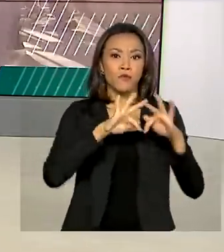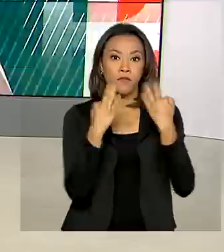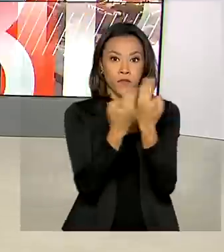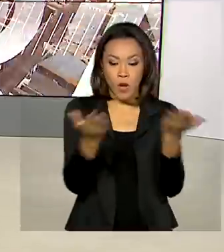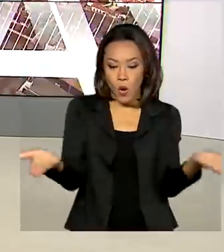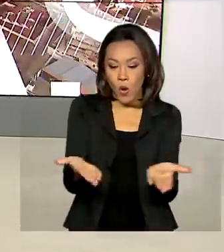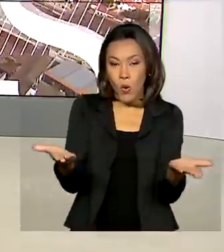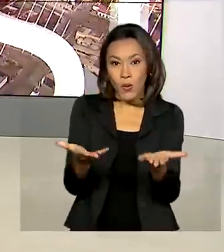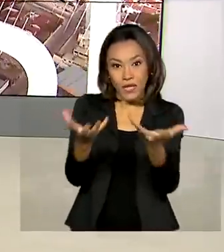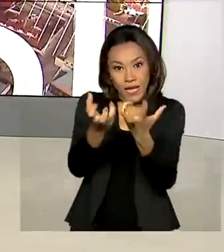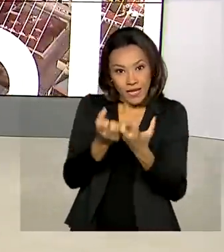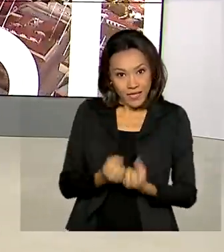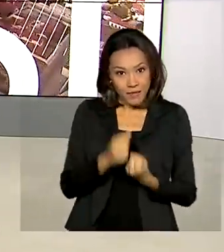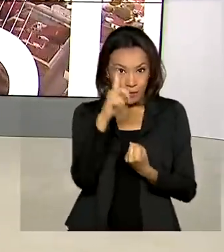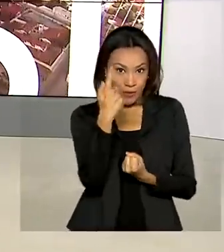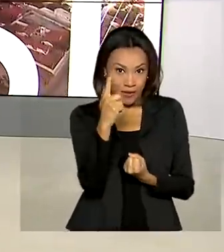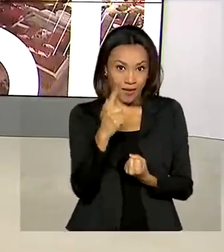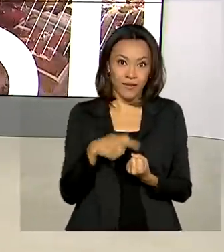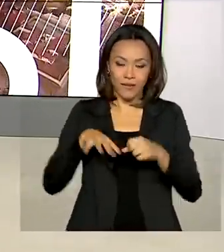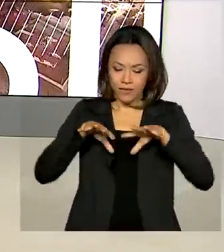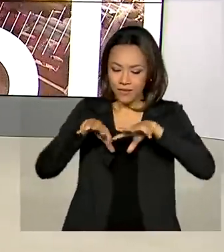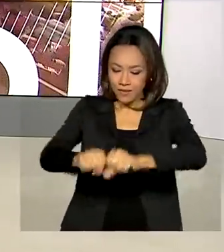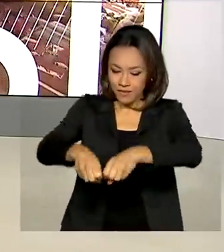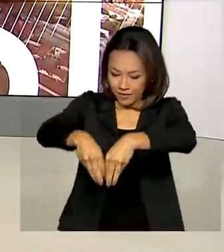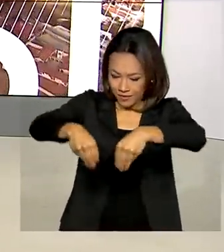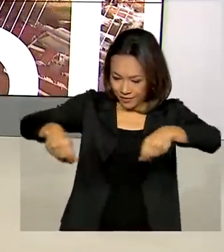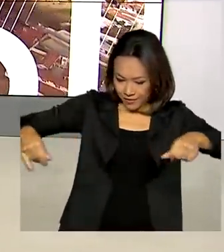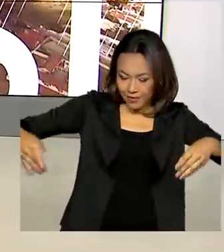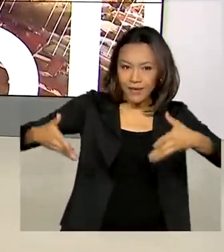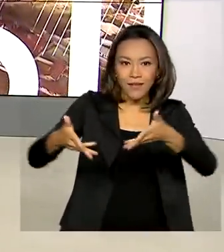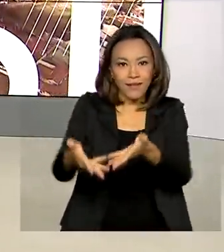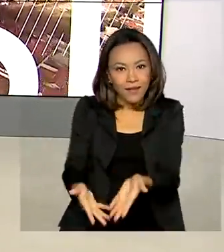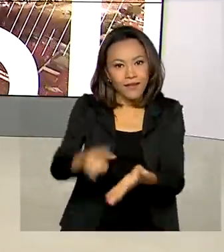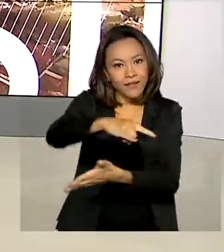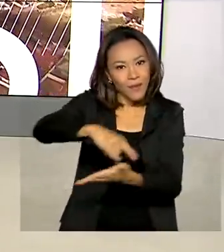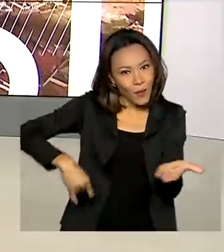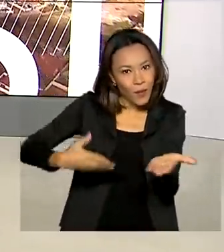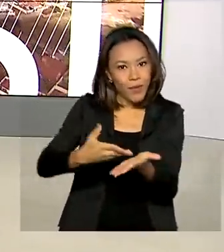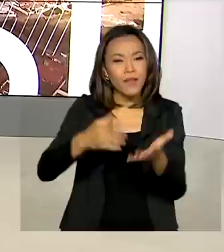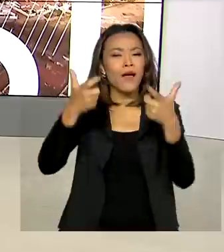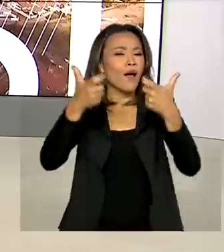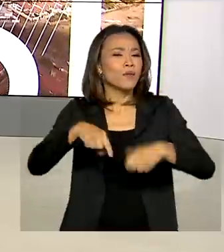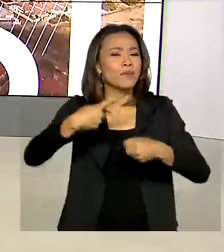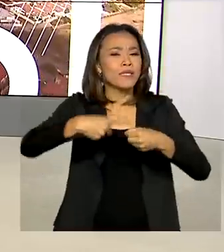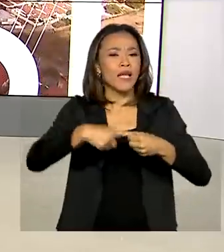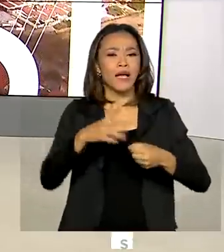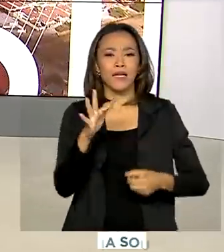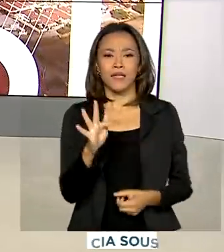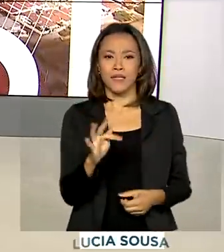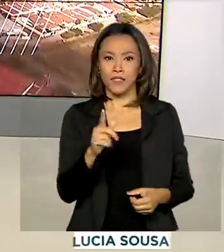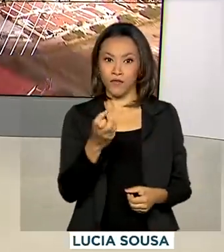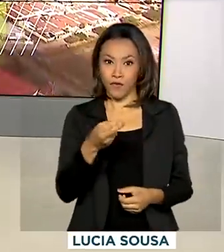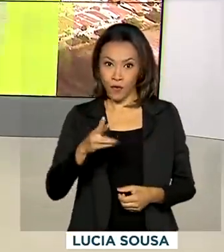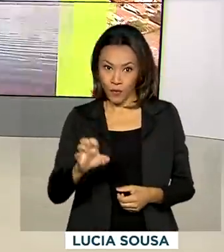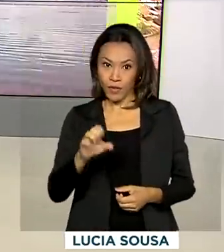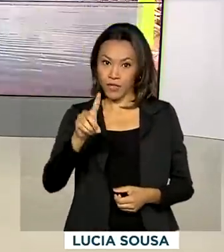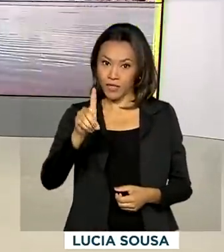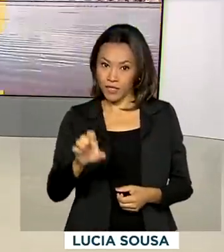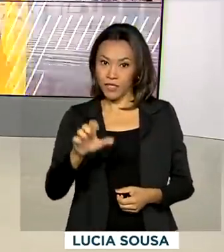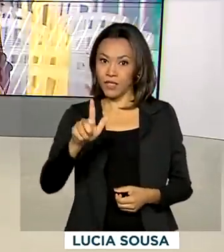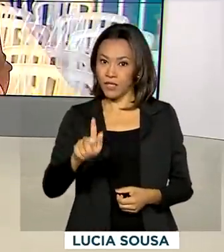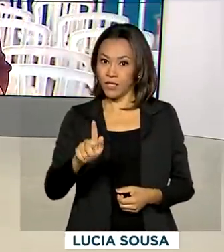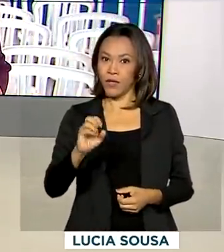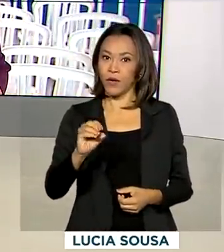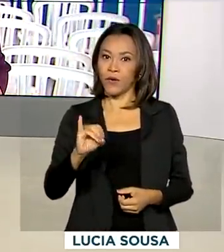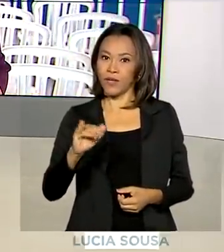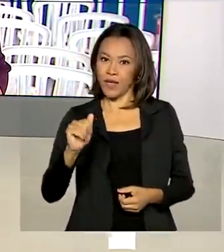hoje o título definitivo da propriedade rural. A cerimônia será em Flores de Goiás. E é pra lá que vamos com a repórter